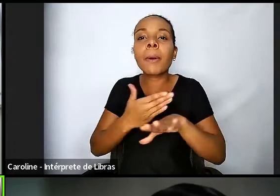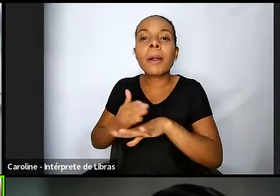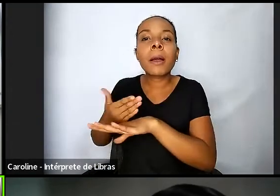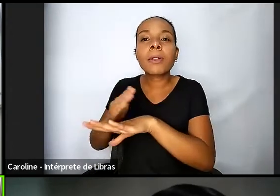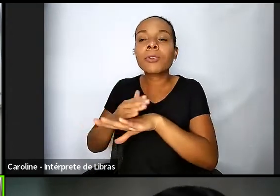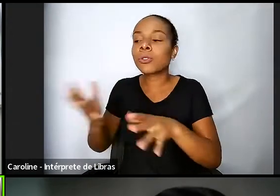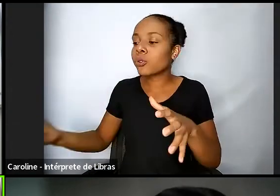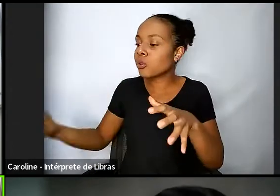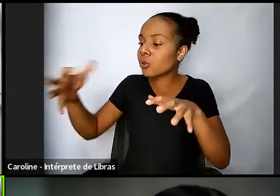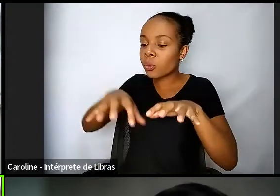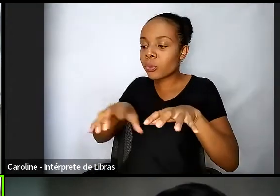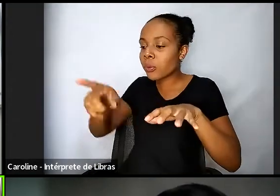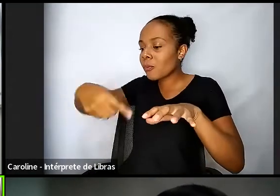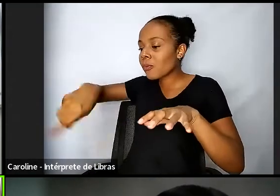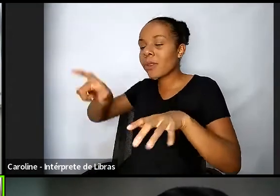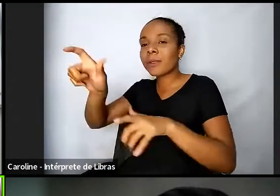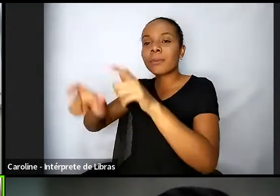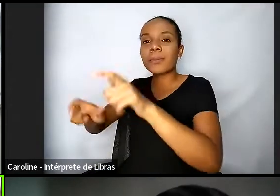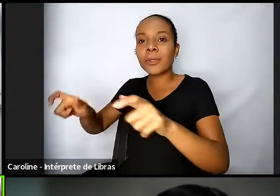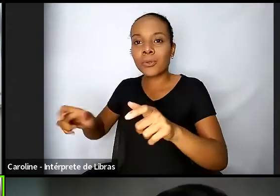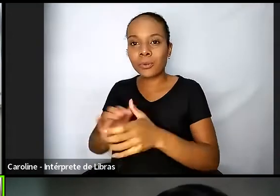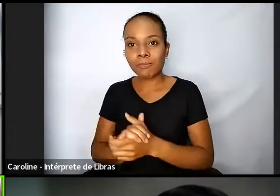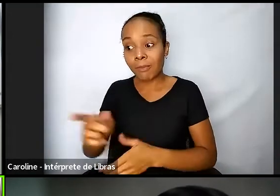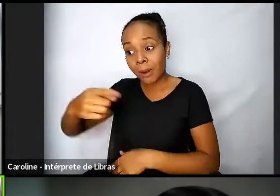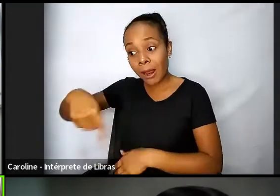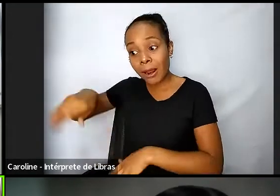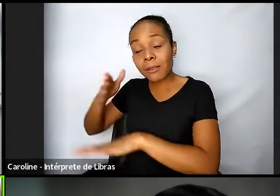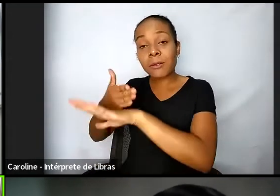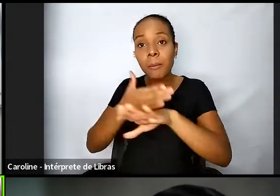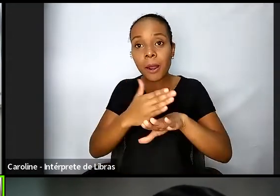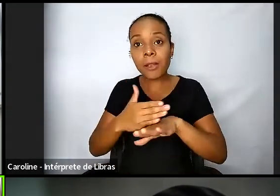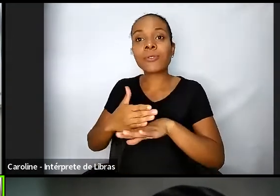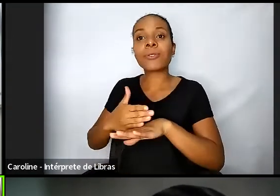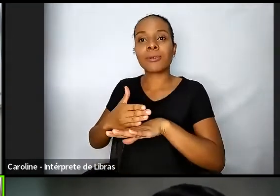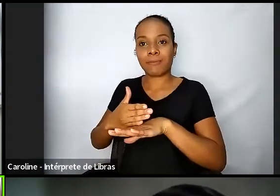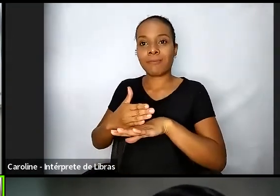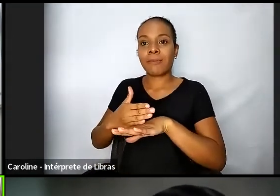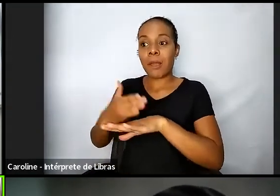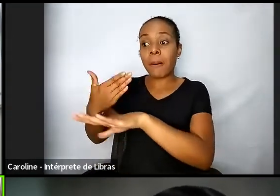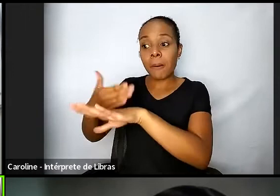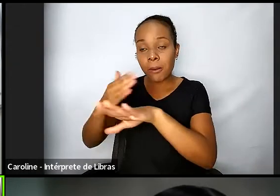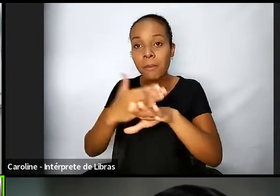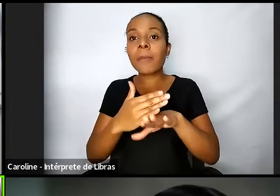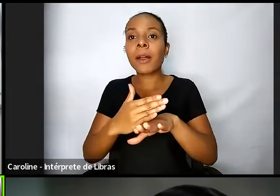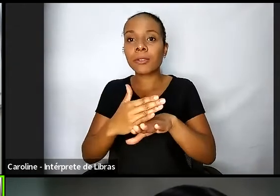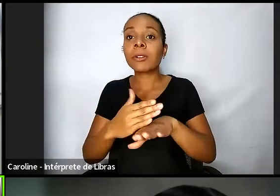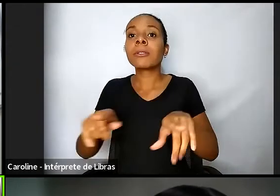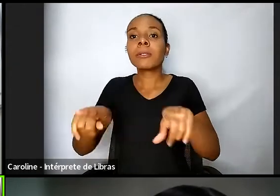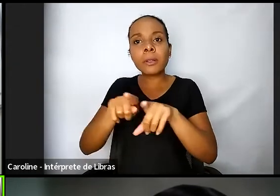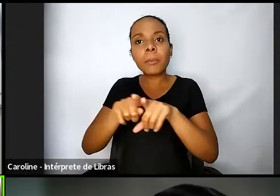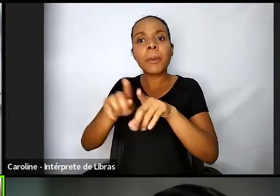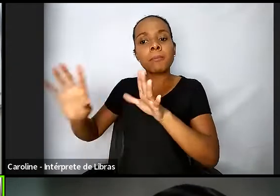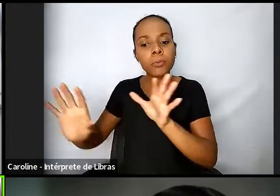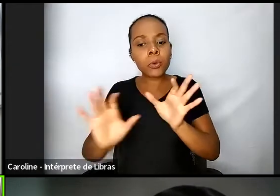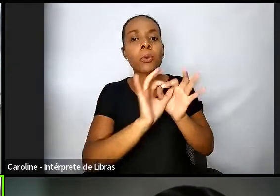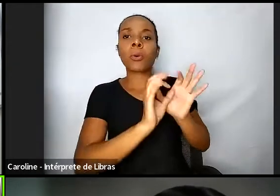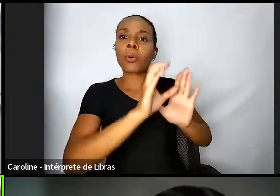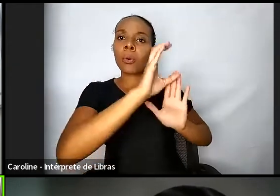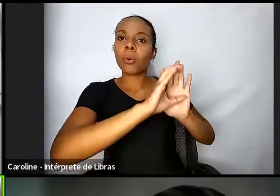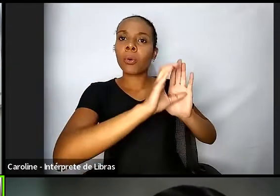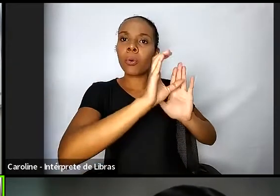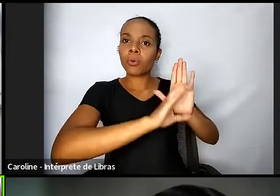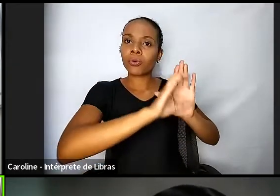constitucionais né e aqui a gente ter uma governança pública que efetivamente